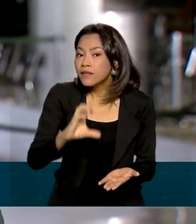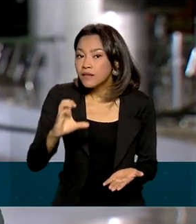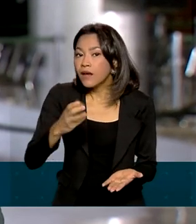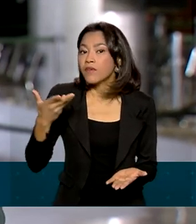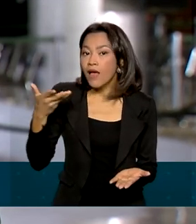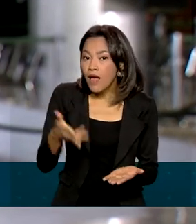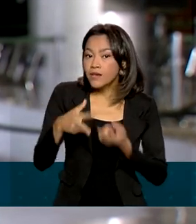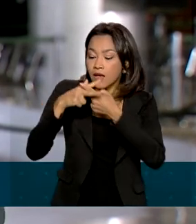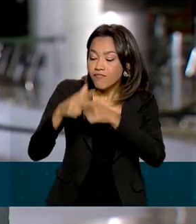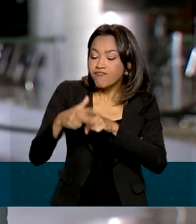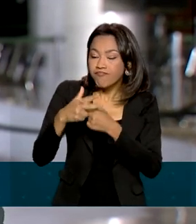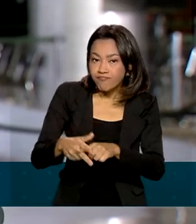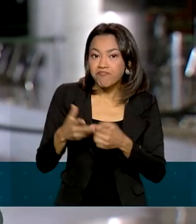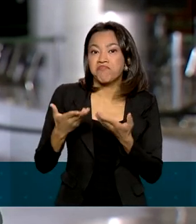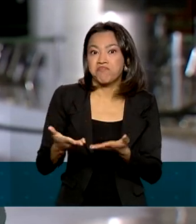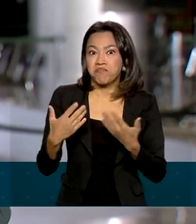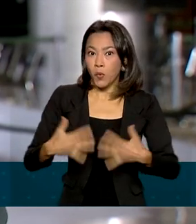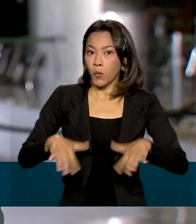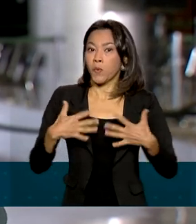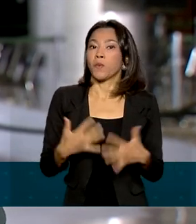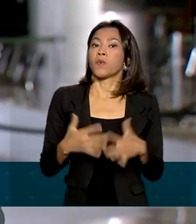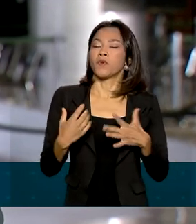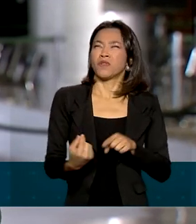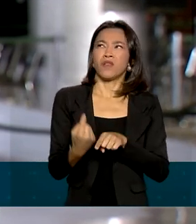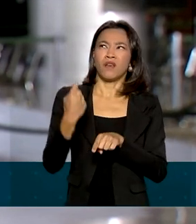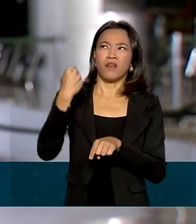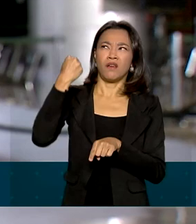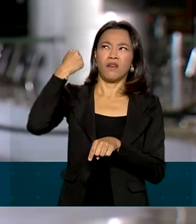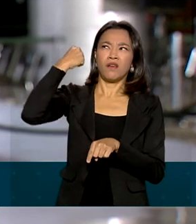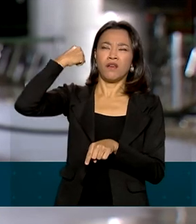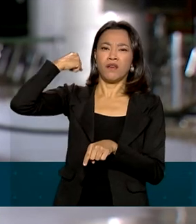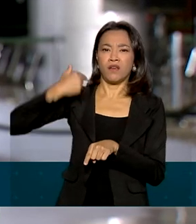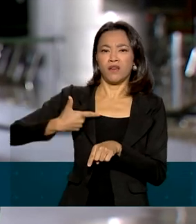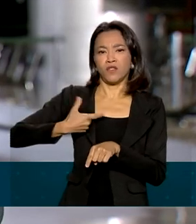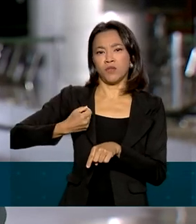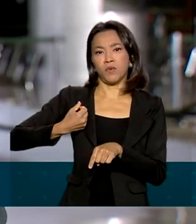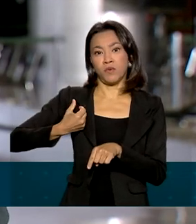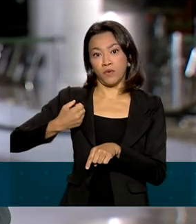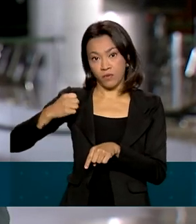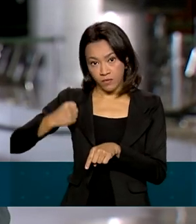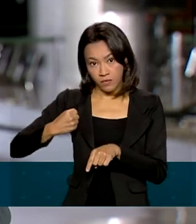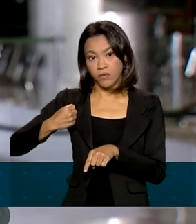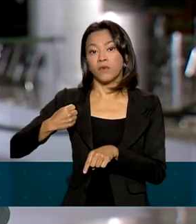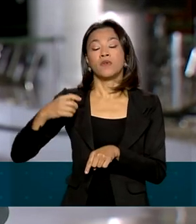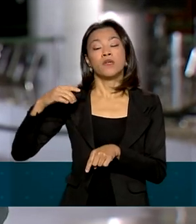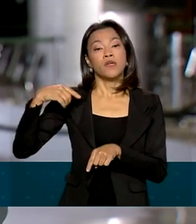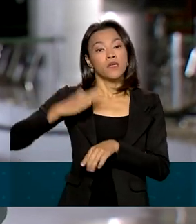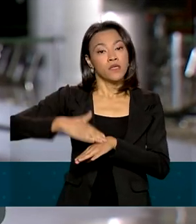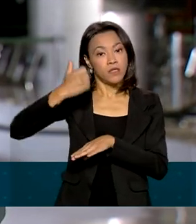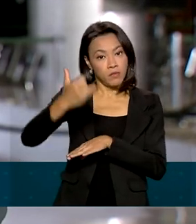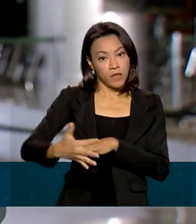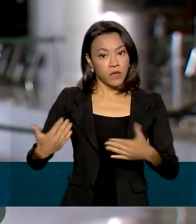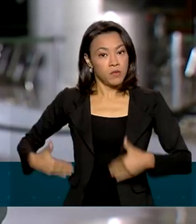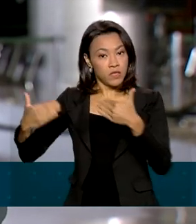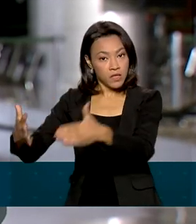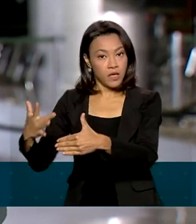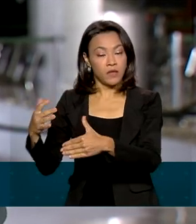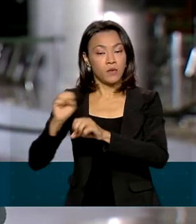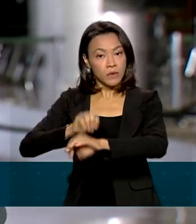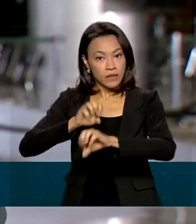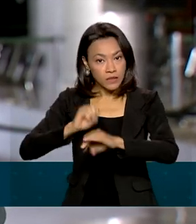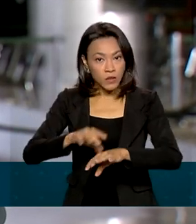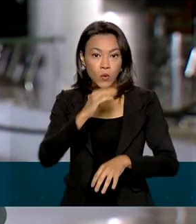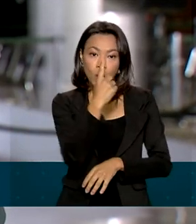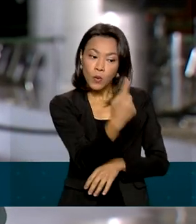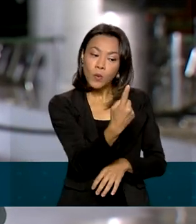correção concedida para esse grupo desde o ano de 2008. E olha, segundo o Ministério da Educação, 1 milhão e